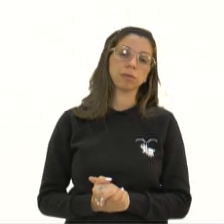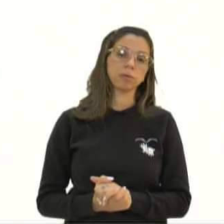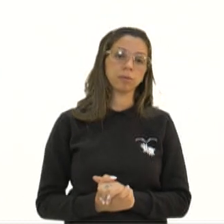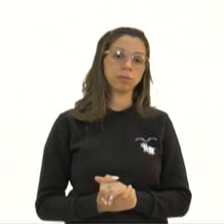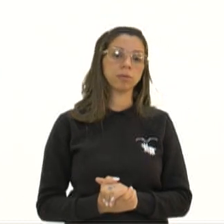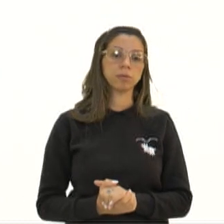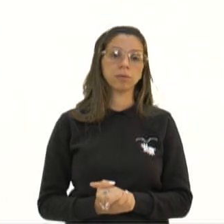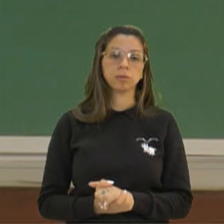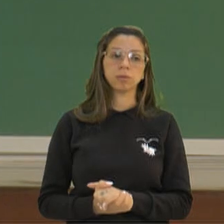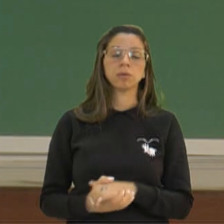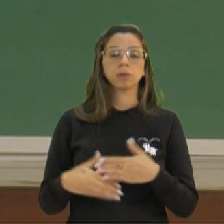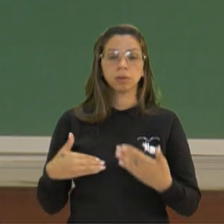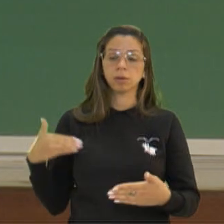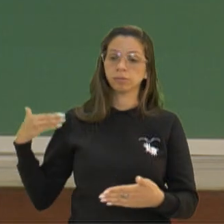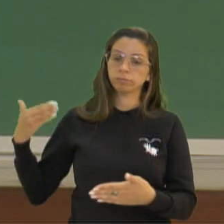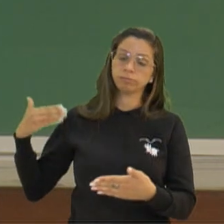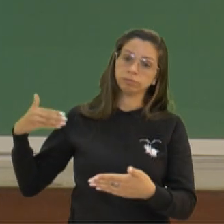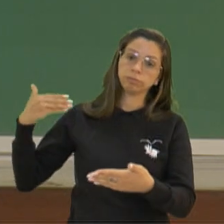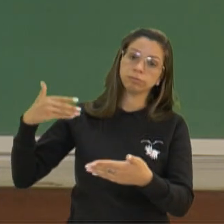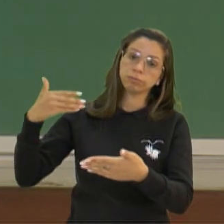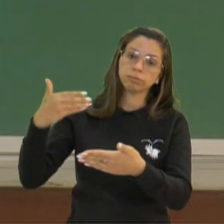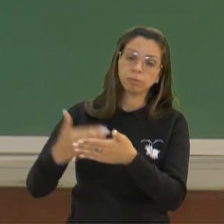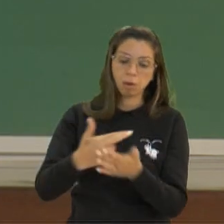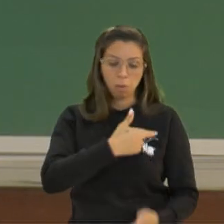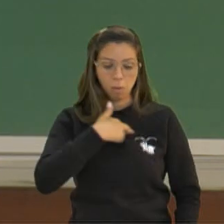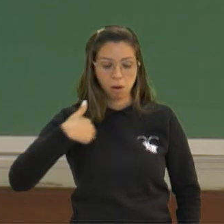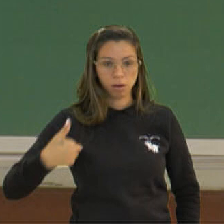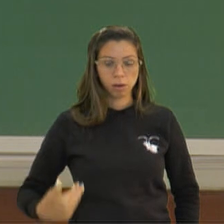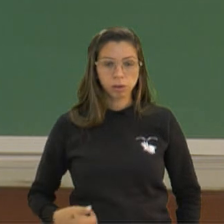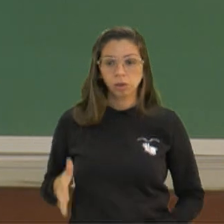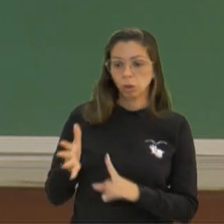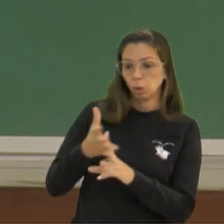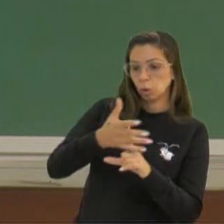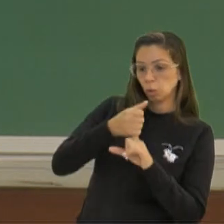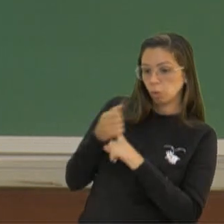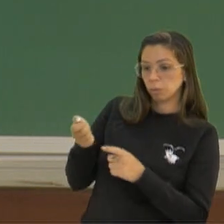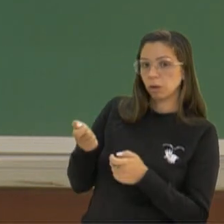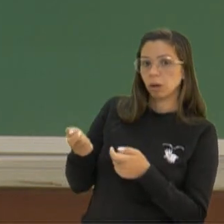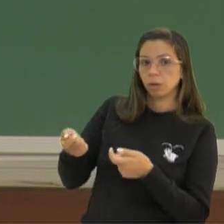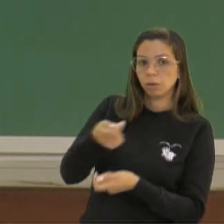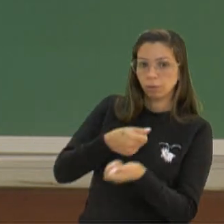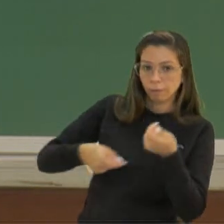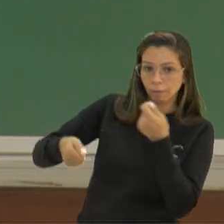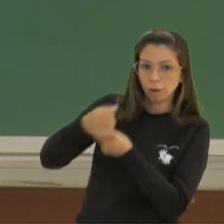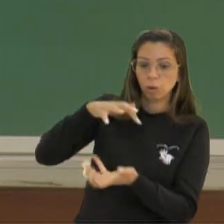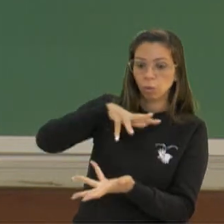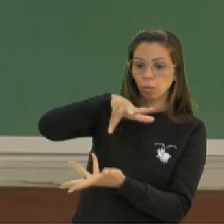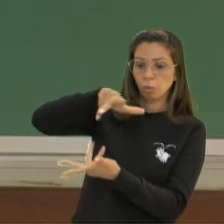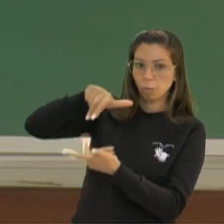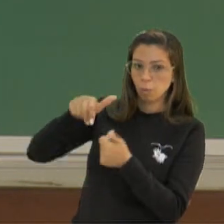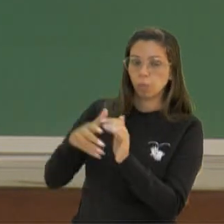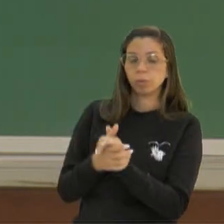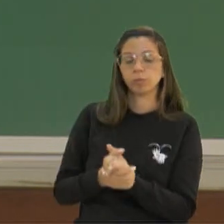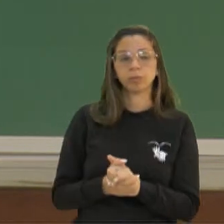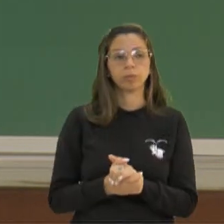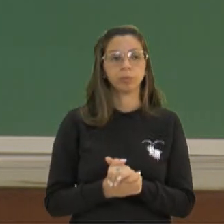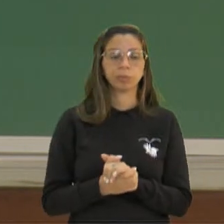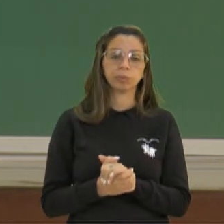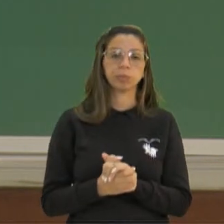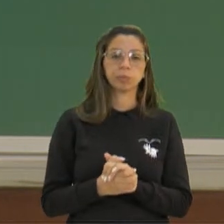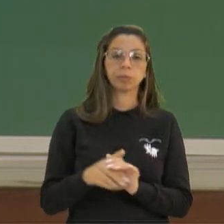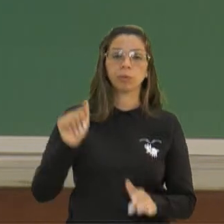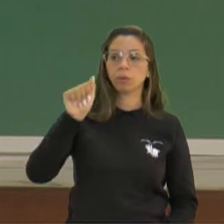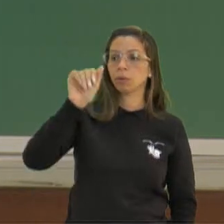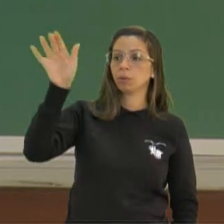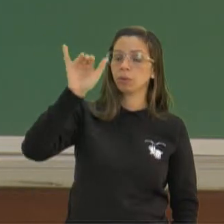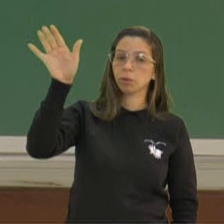anos, a China dominava também o mercado no mundo. A Ásia foi esse centro